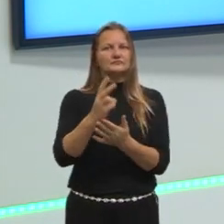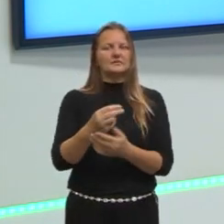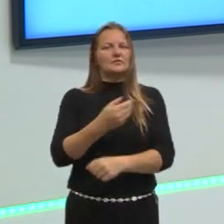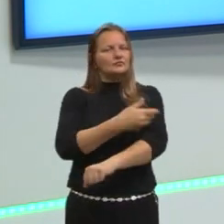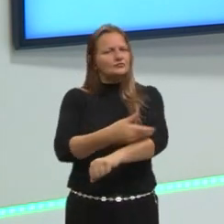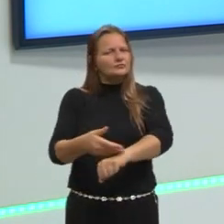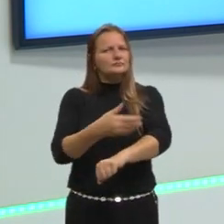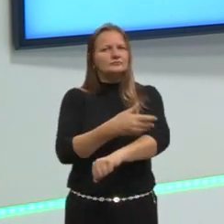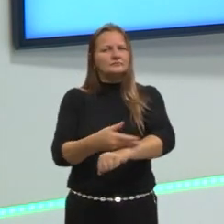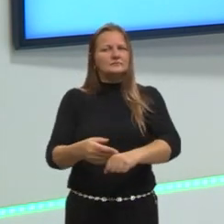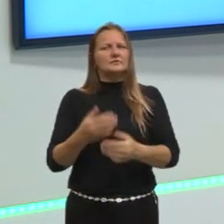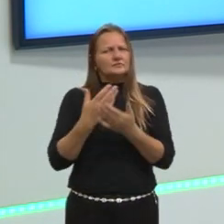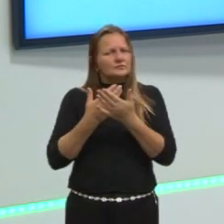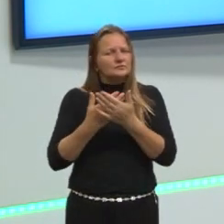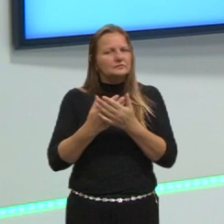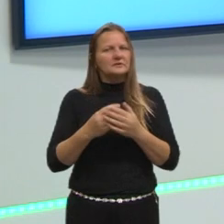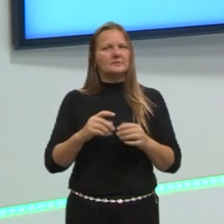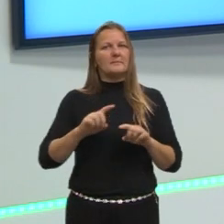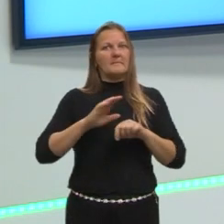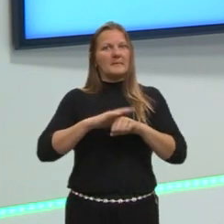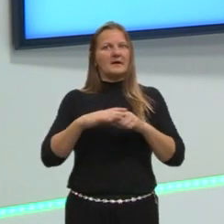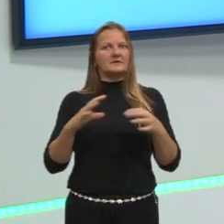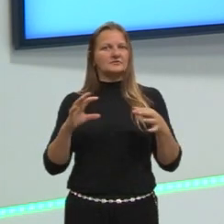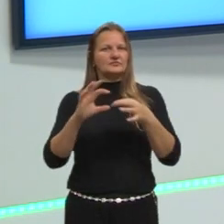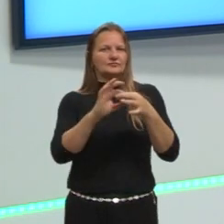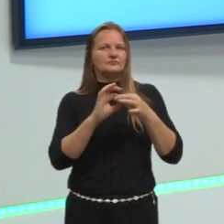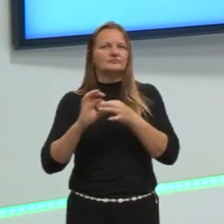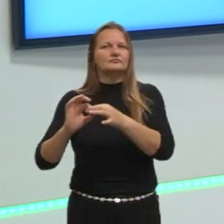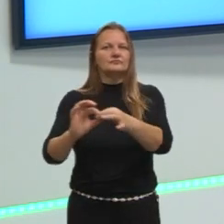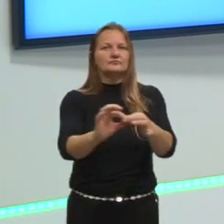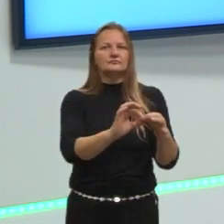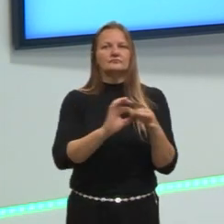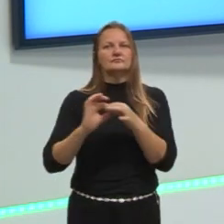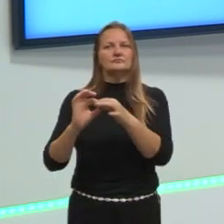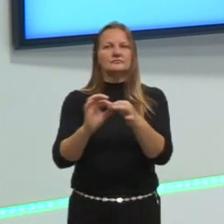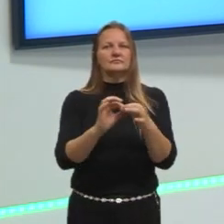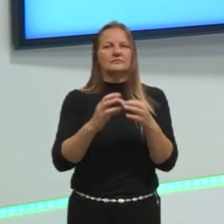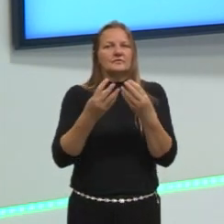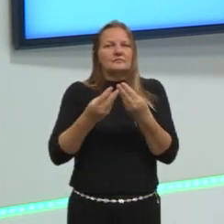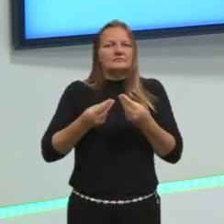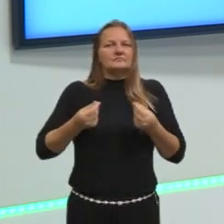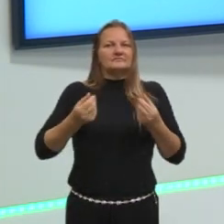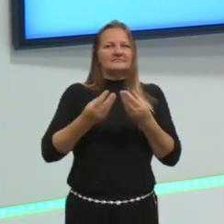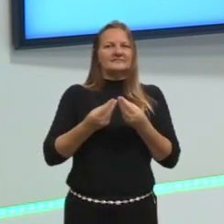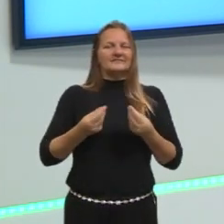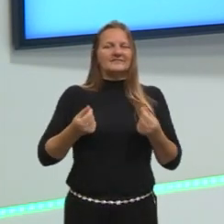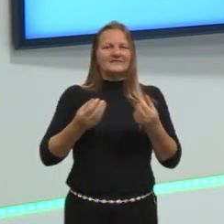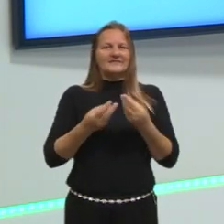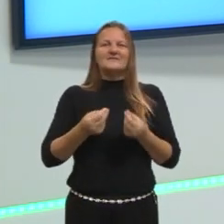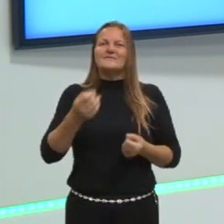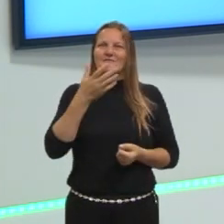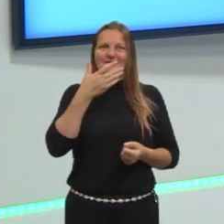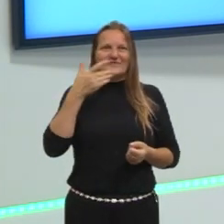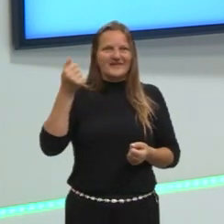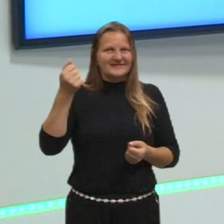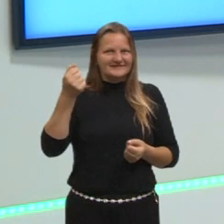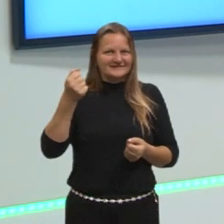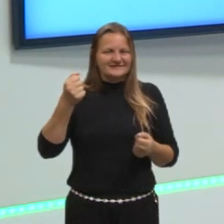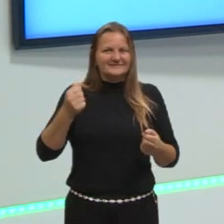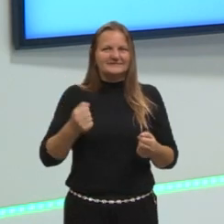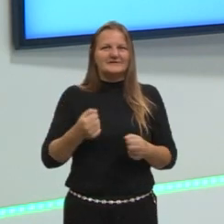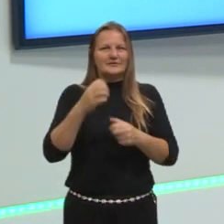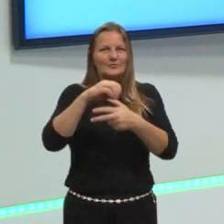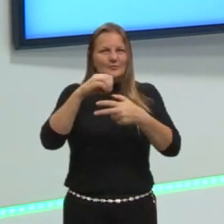se acostumar e a gente tem que estudar mais dessa forma. Para ir se familiarizando, então, com essa forma que o